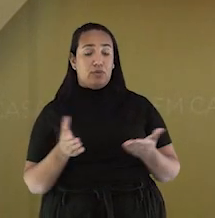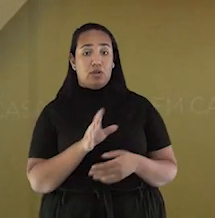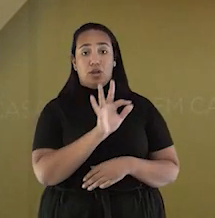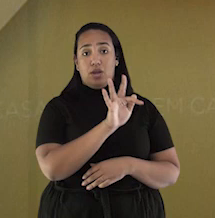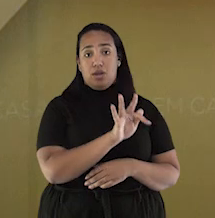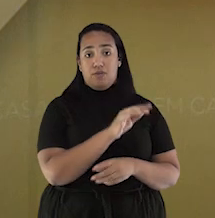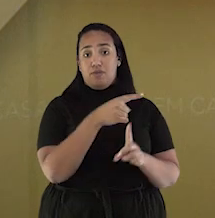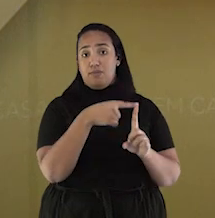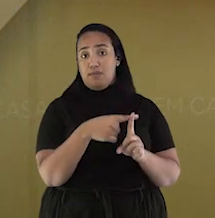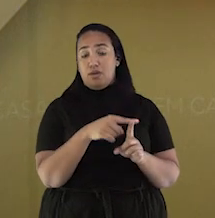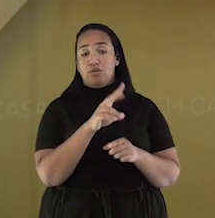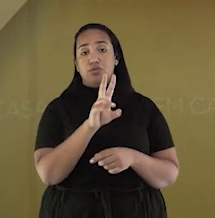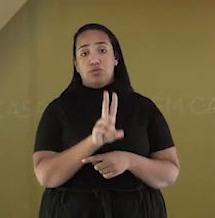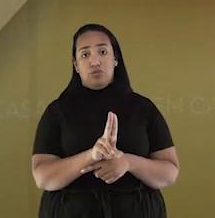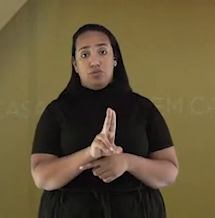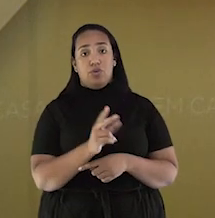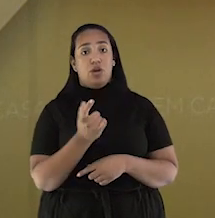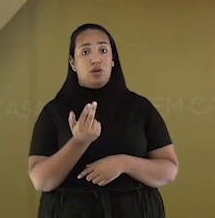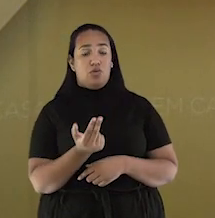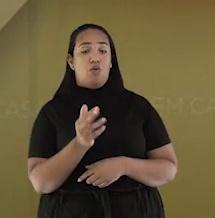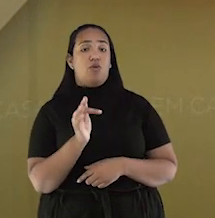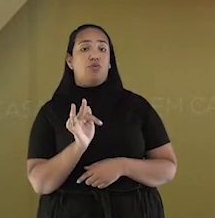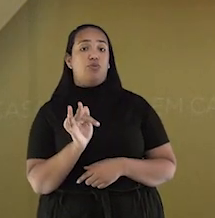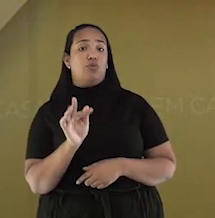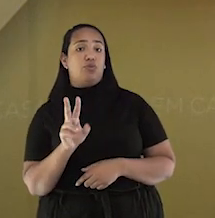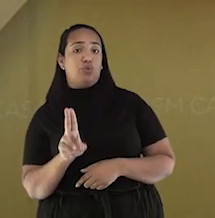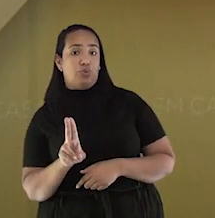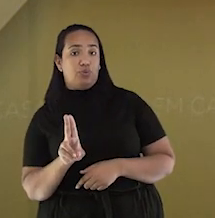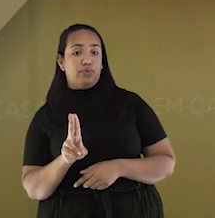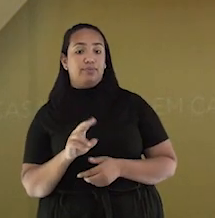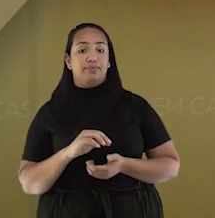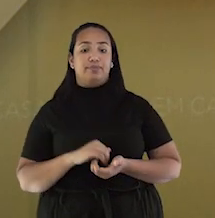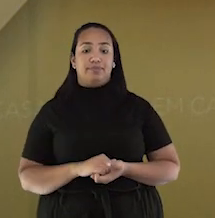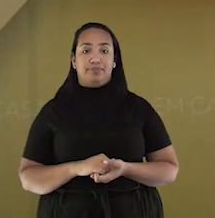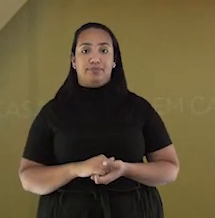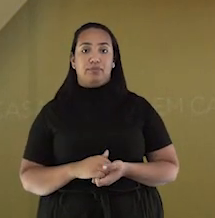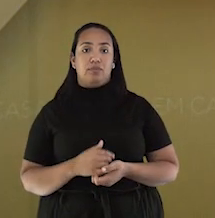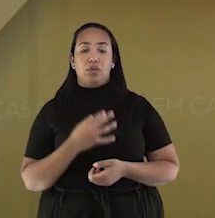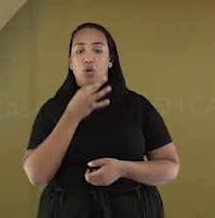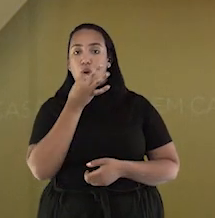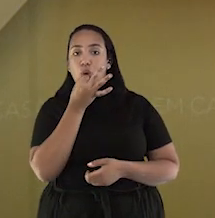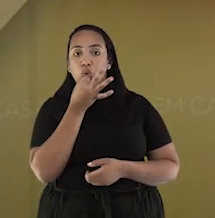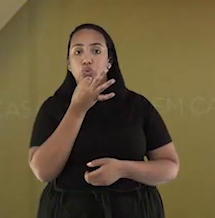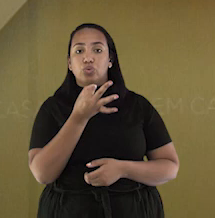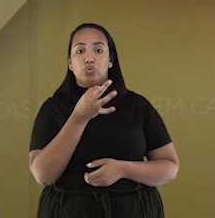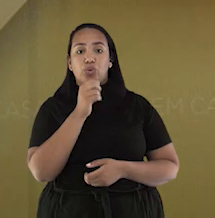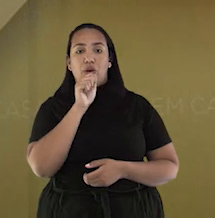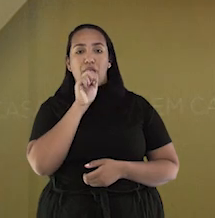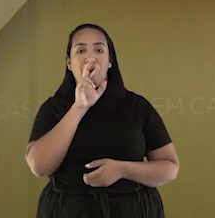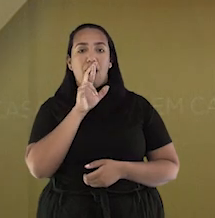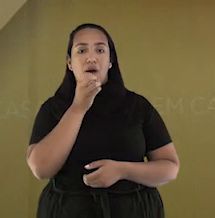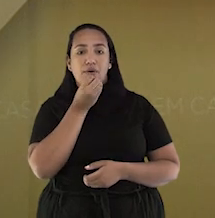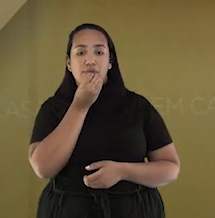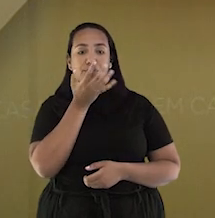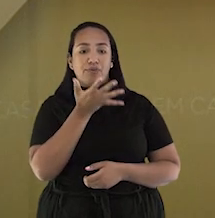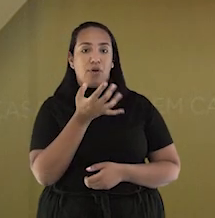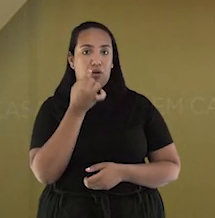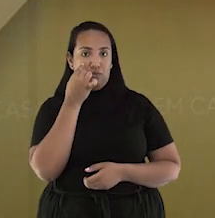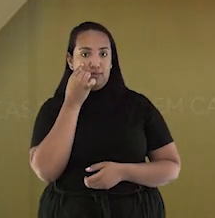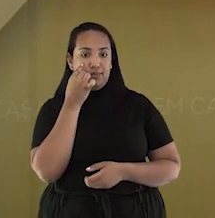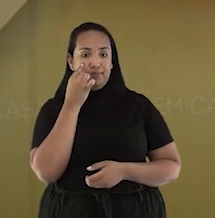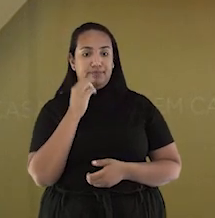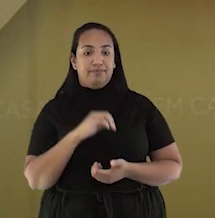F, I, a letra U, fica Fú, jogando para fora o A. Então, repitam comigo.